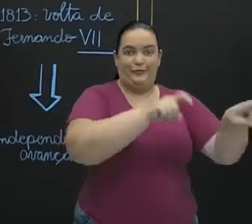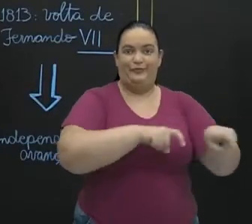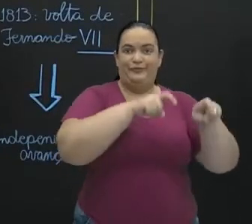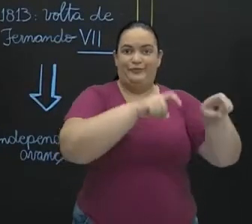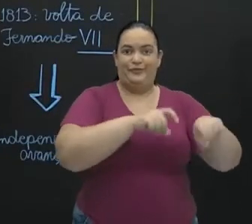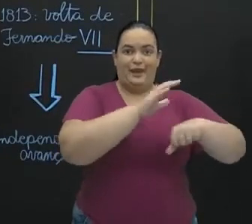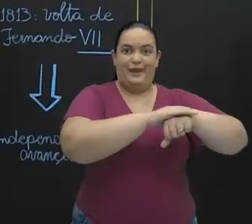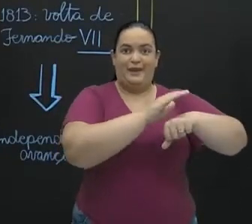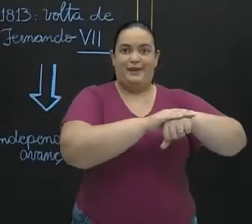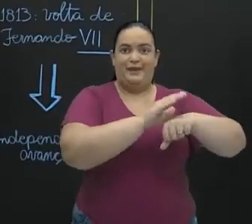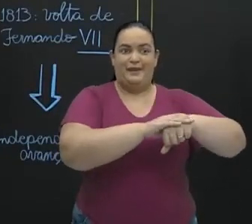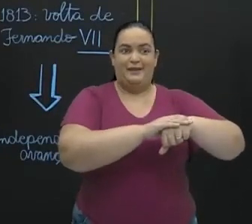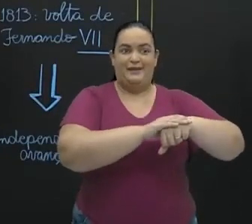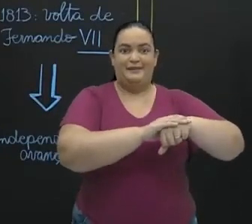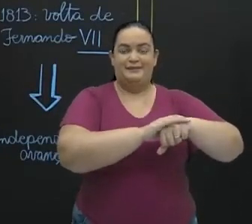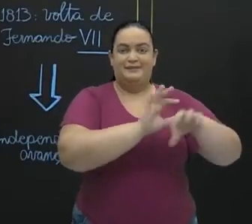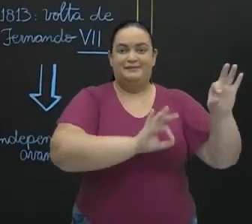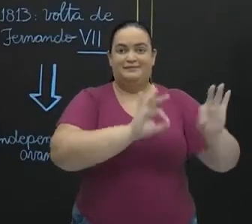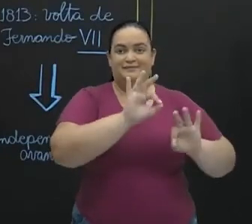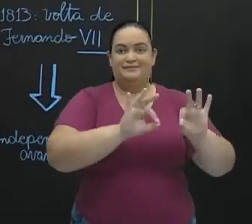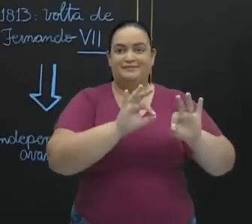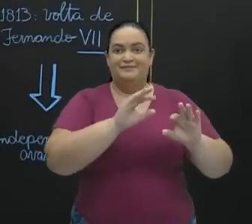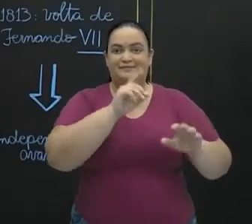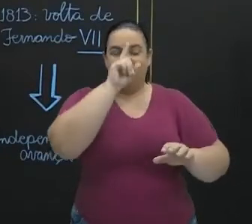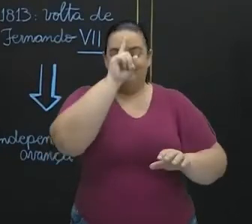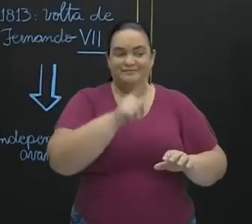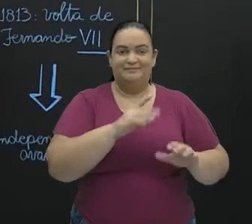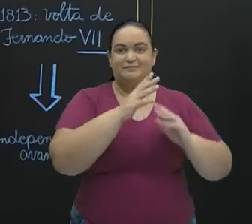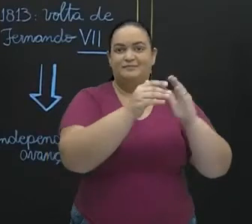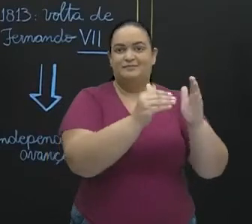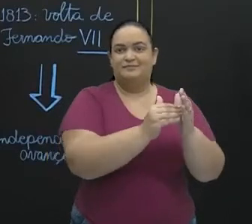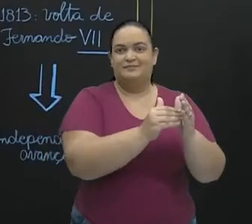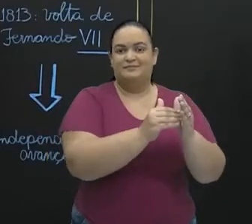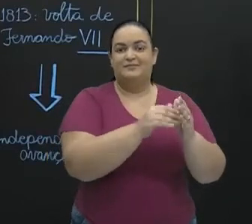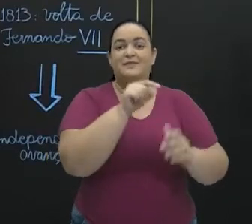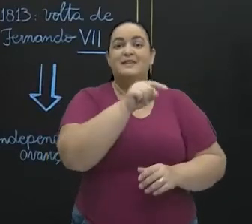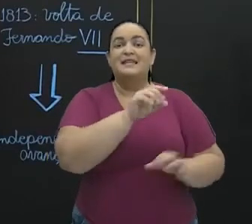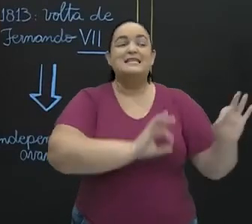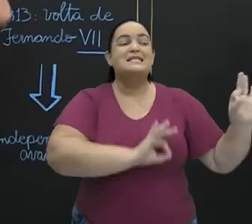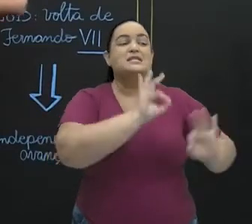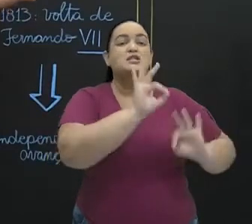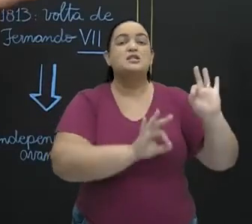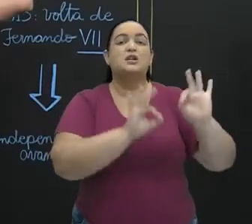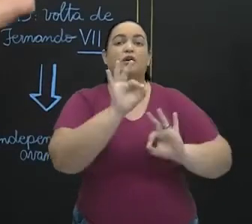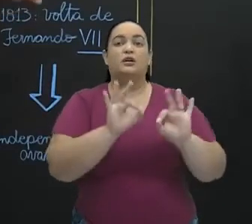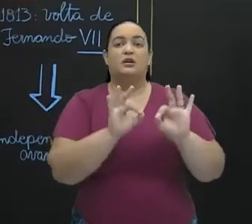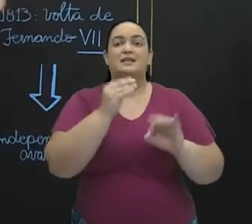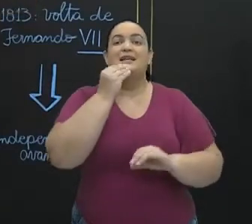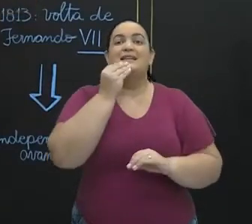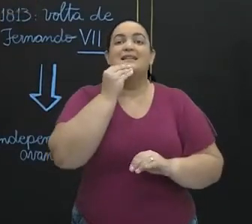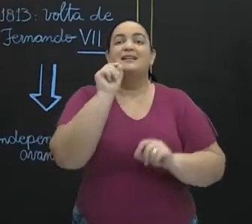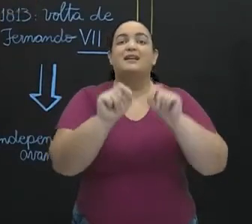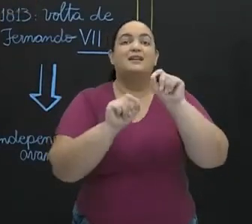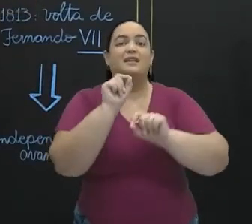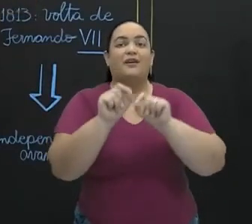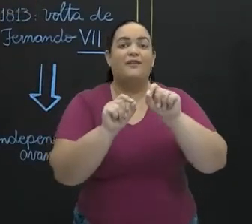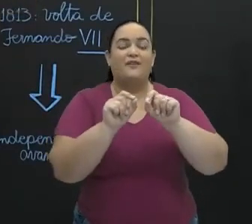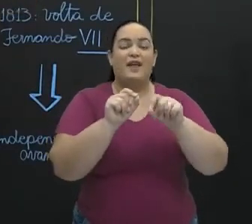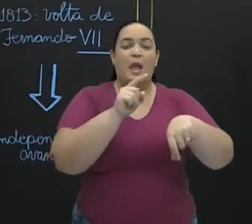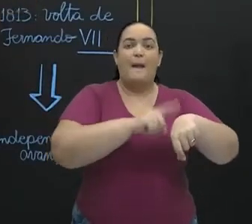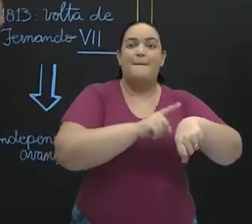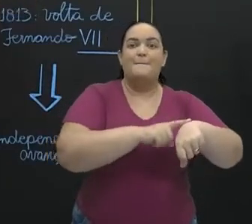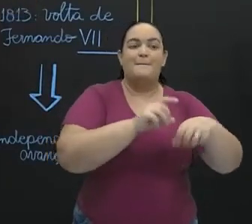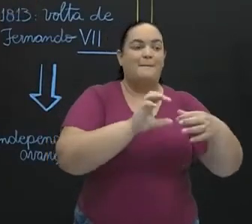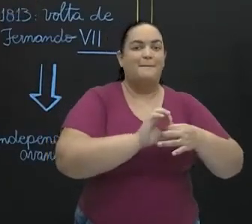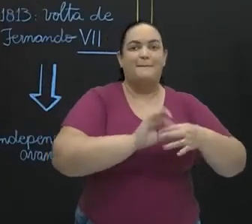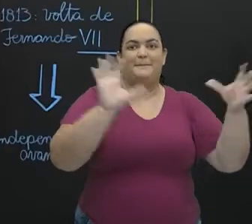e as elites locais. Isso fez com que essas elites se organizassem para tentar garantir esse momento de